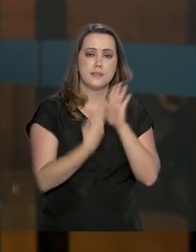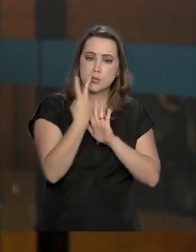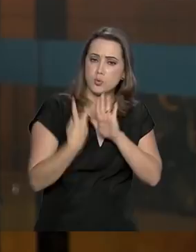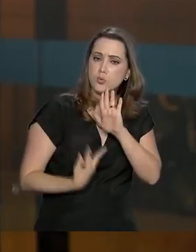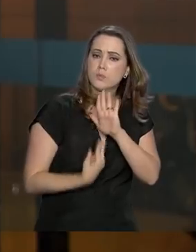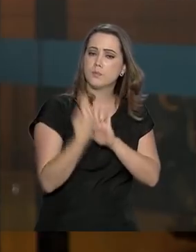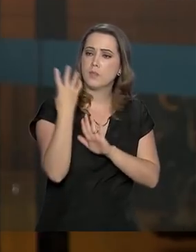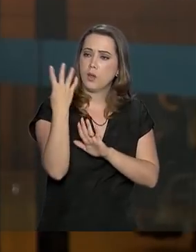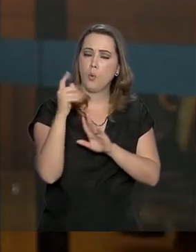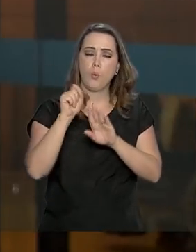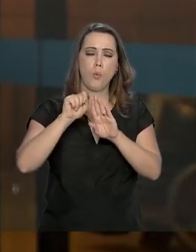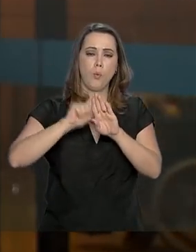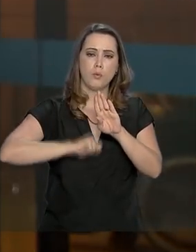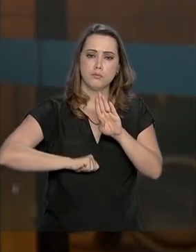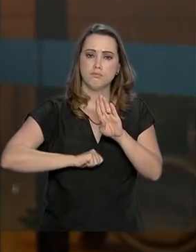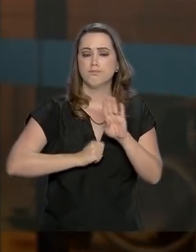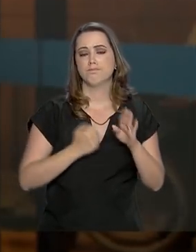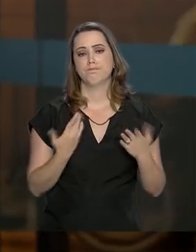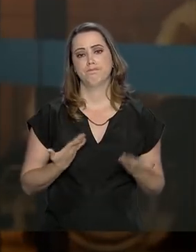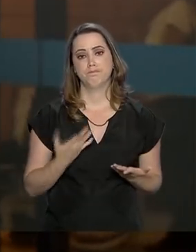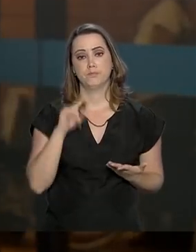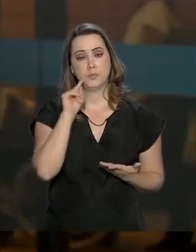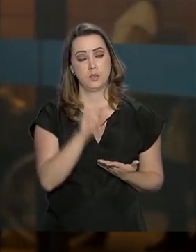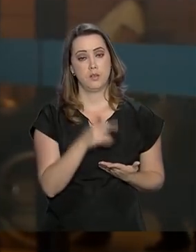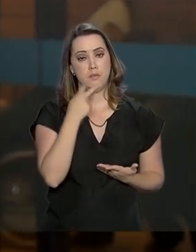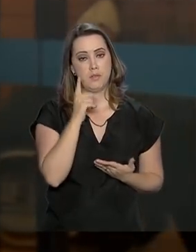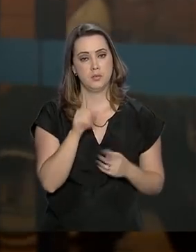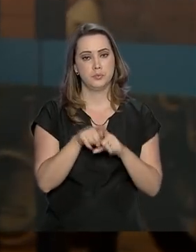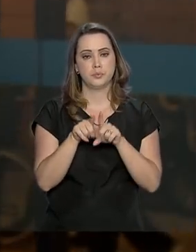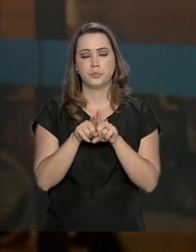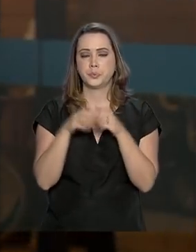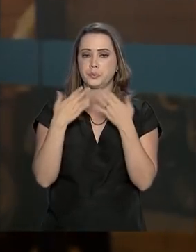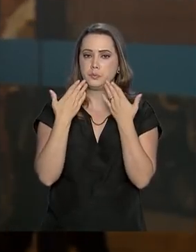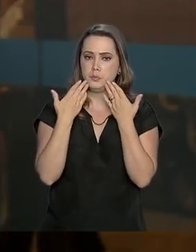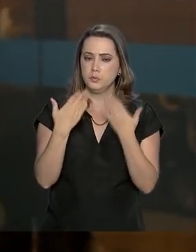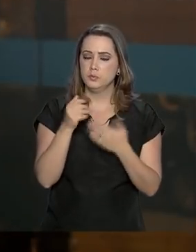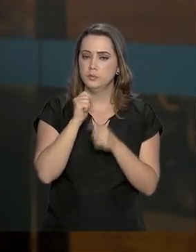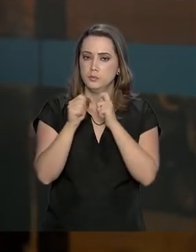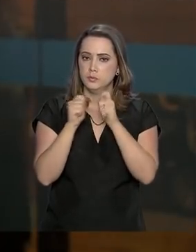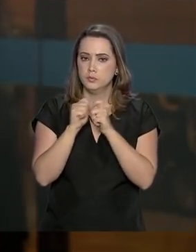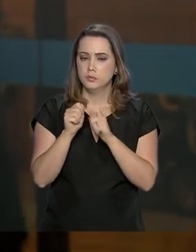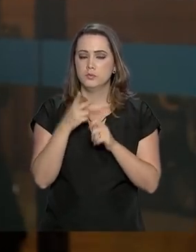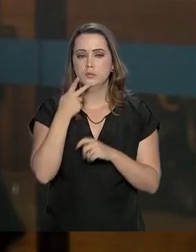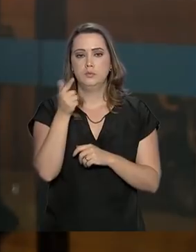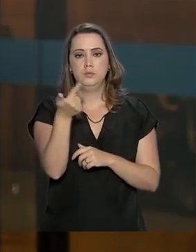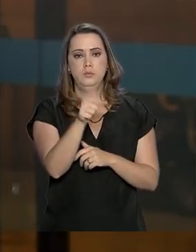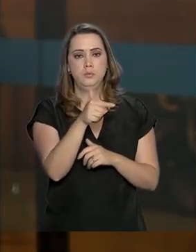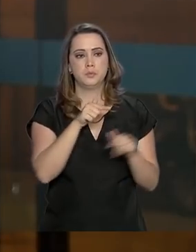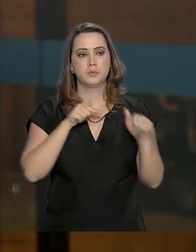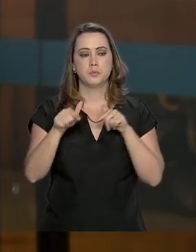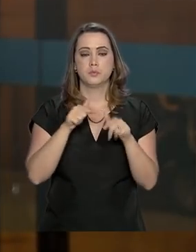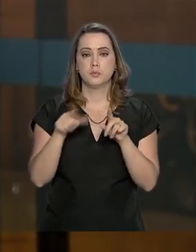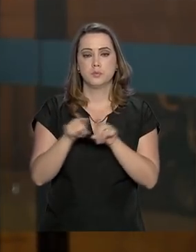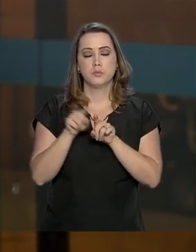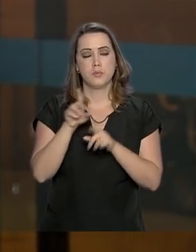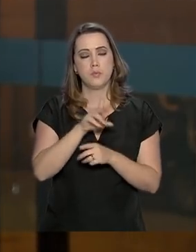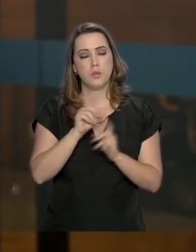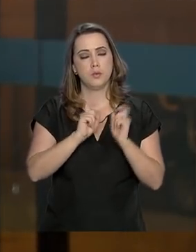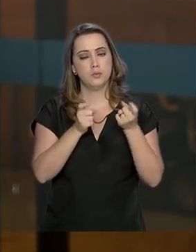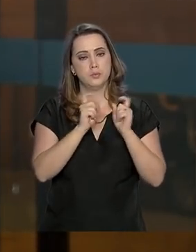quatro meses. Otávio Rego Barros falou também com a imprensa hoje a respeito de outras ações da